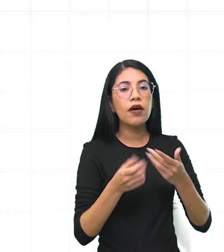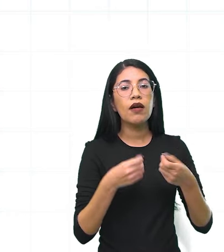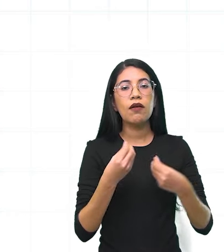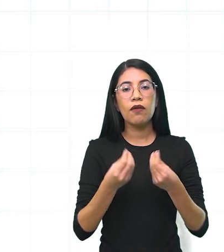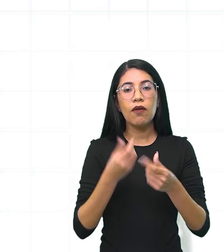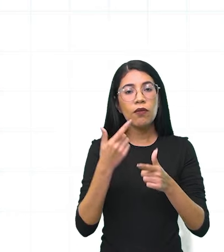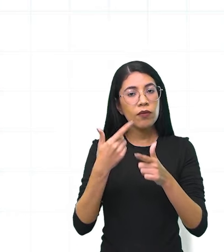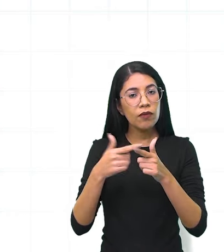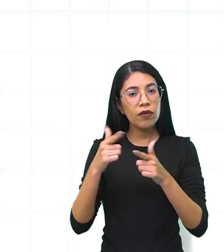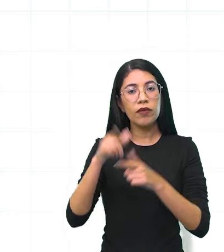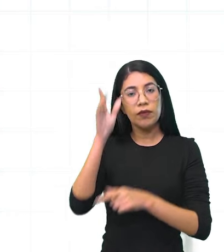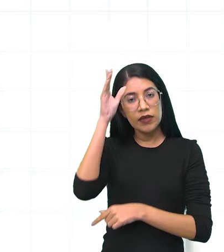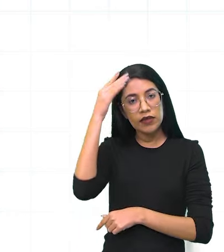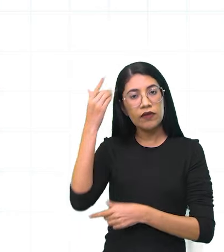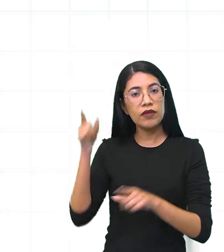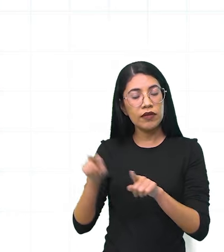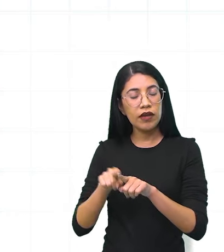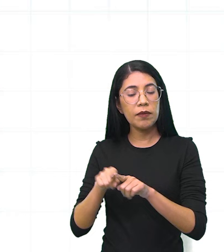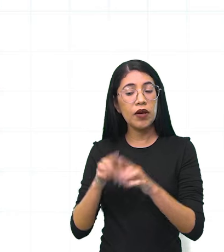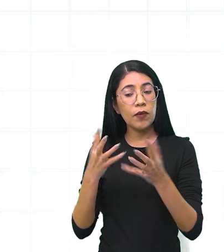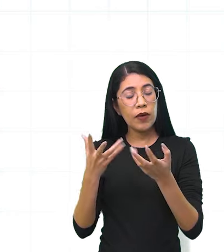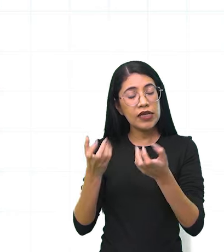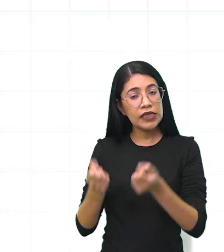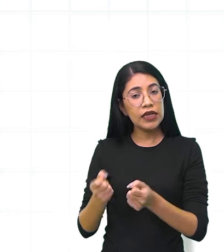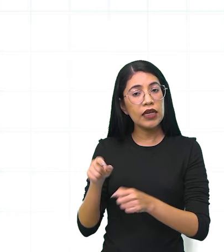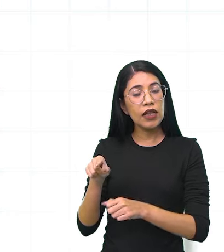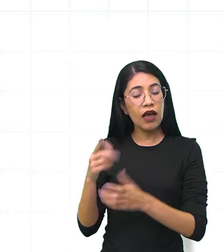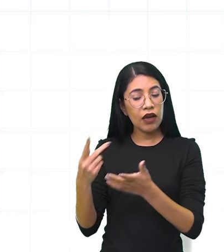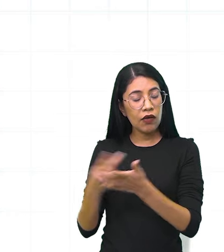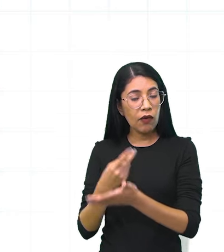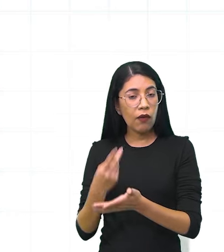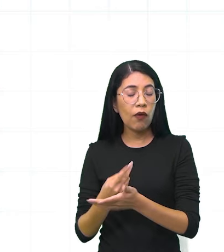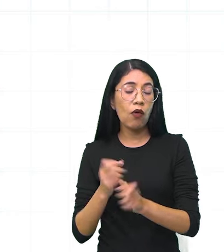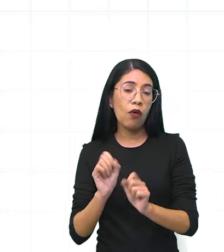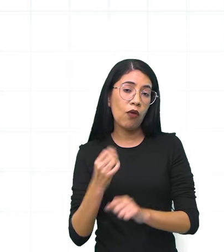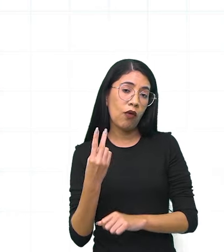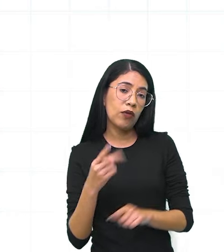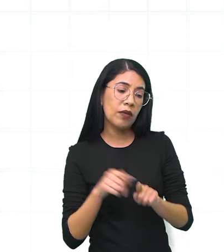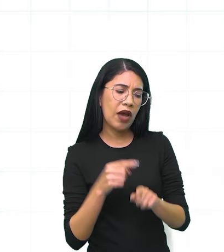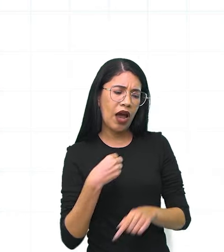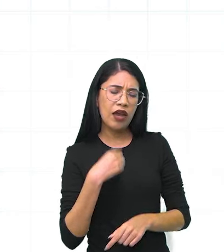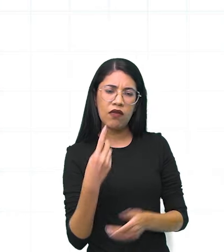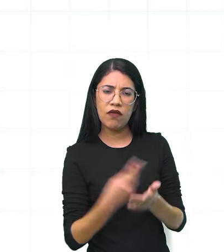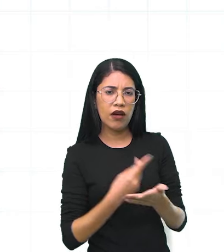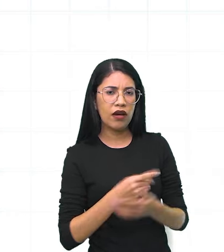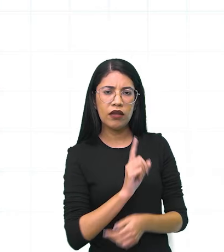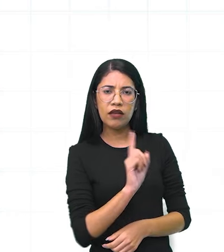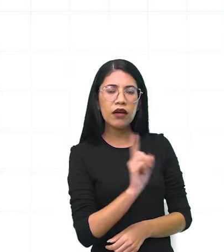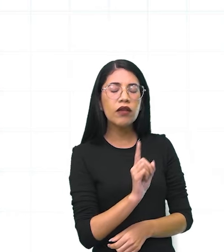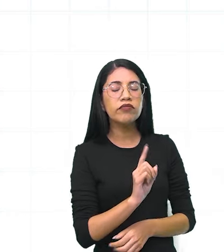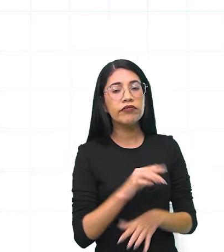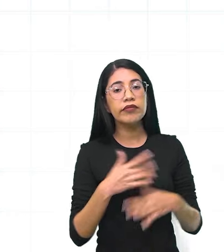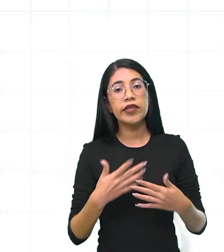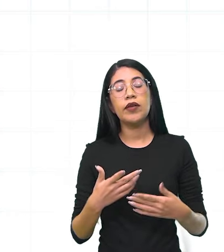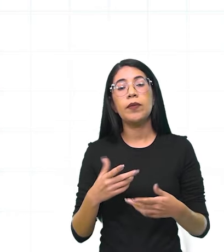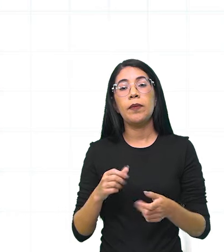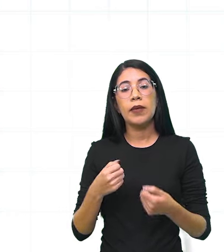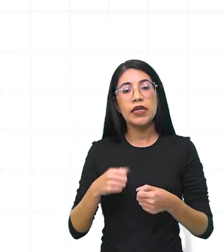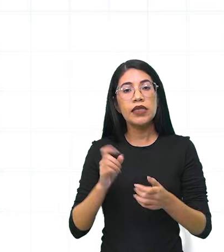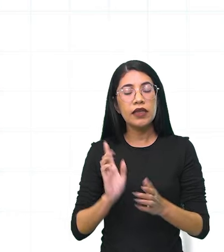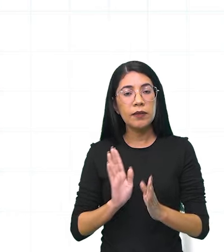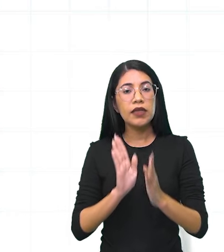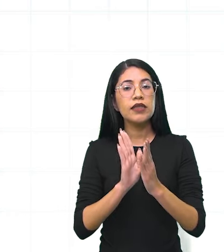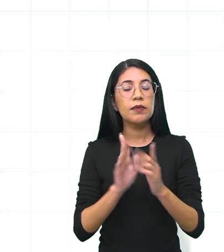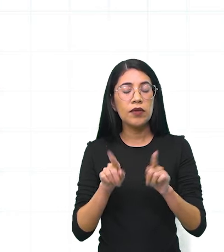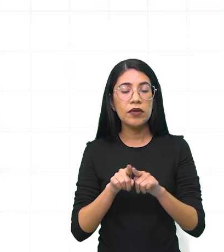lidar, para mostrar que ou aceitar que você errou, ou não, batalhar, não, eu não errei, não, entendeu? Enfrentar.